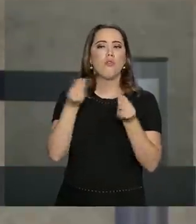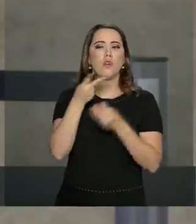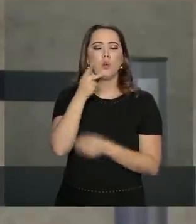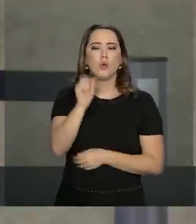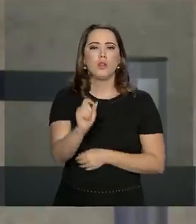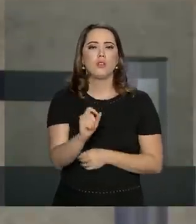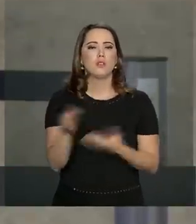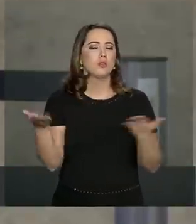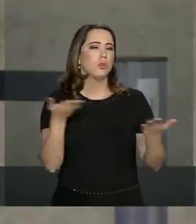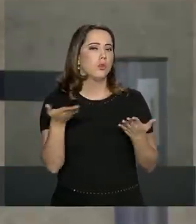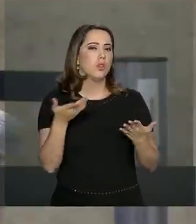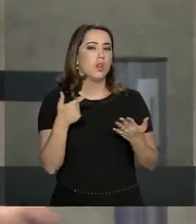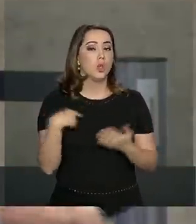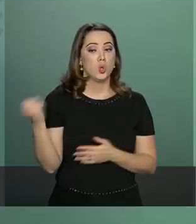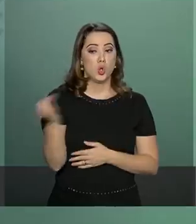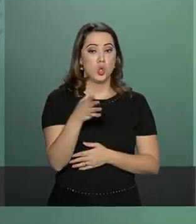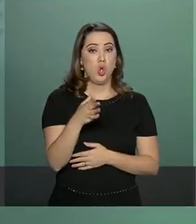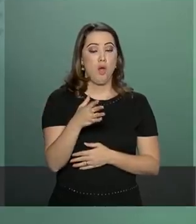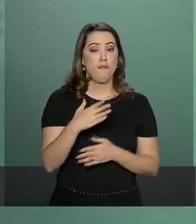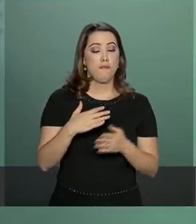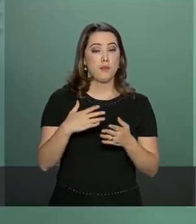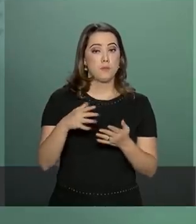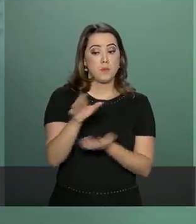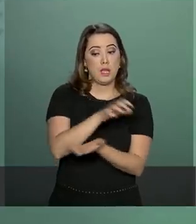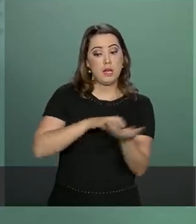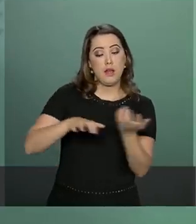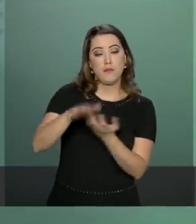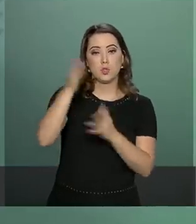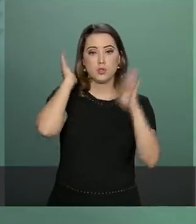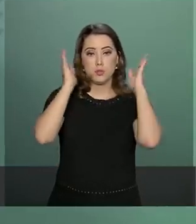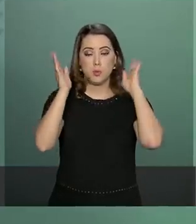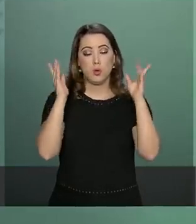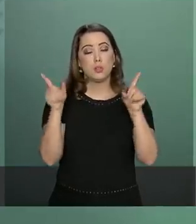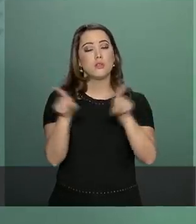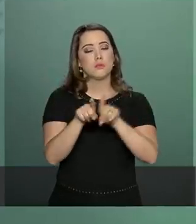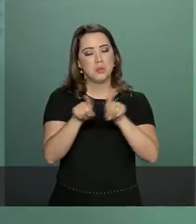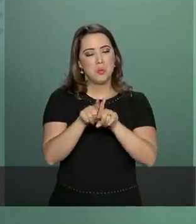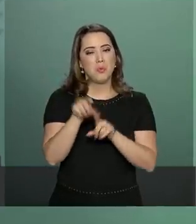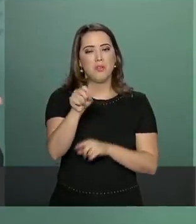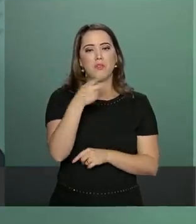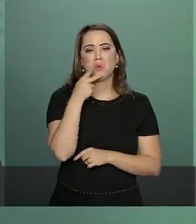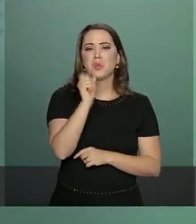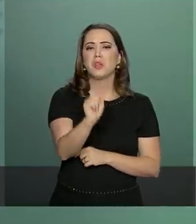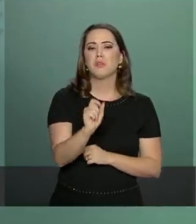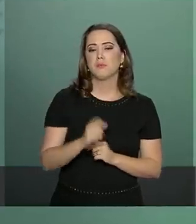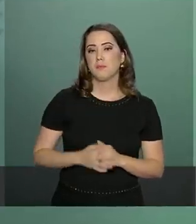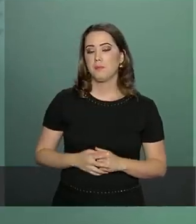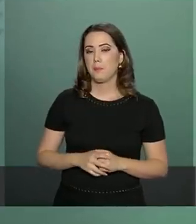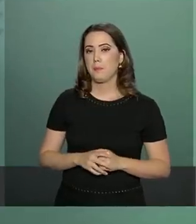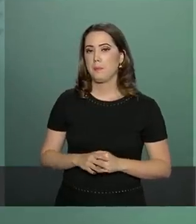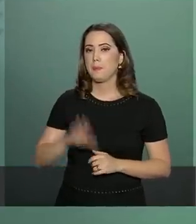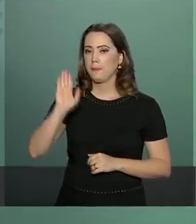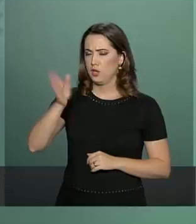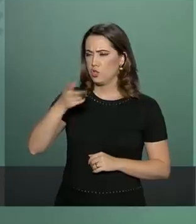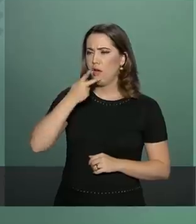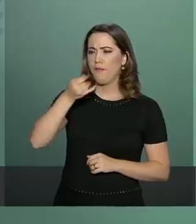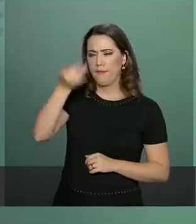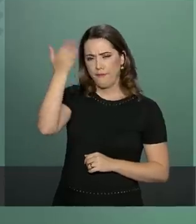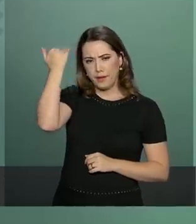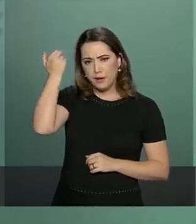medidas seriam tomadas para evitar. A questão do presidente Temer, assim como eu vos elucidei alguns dias,